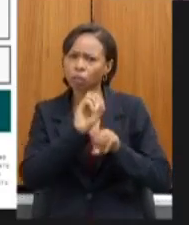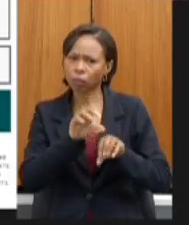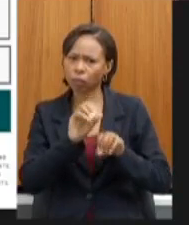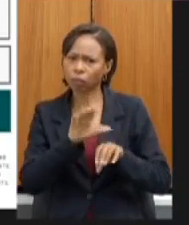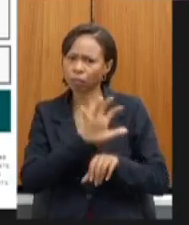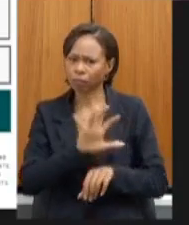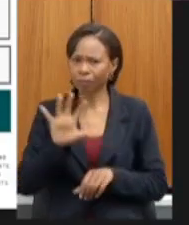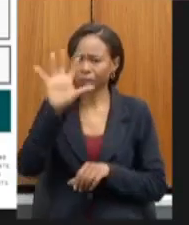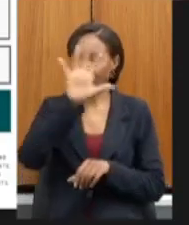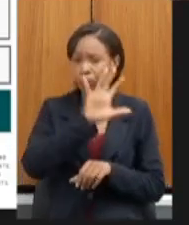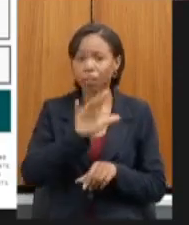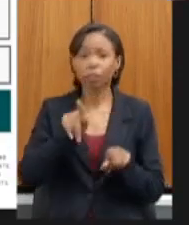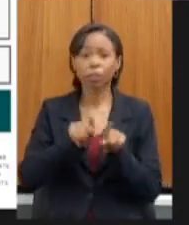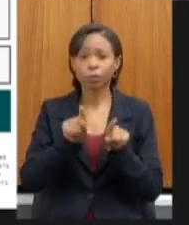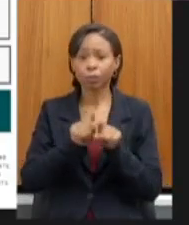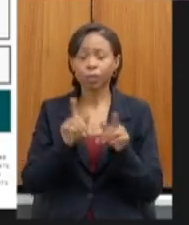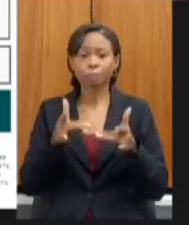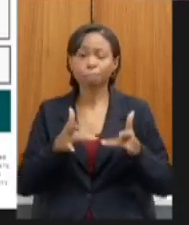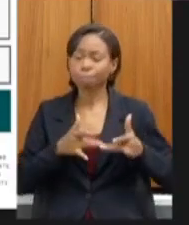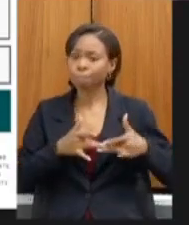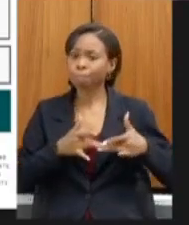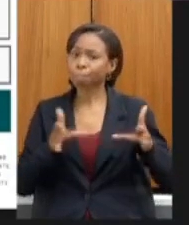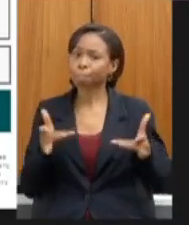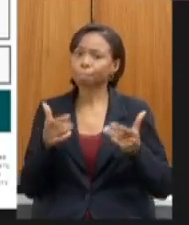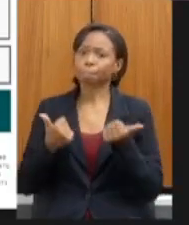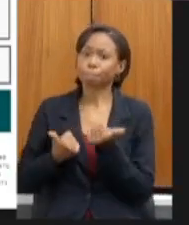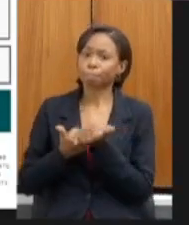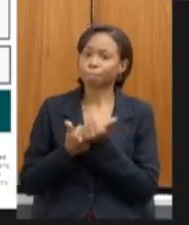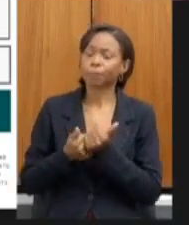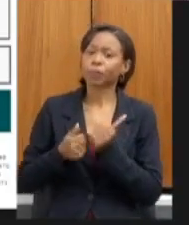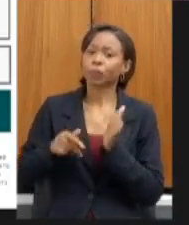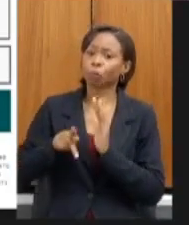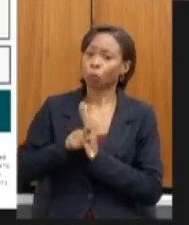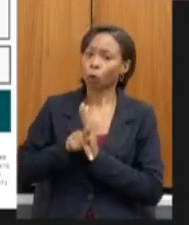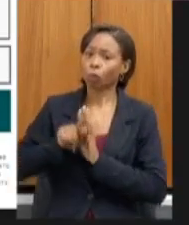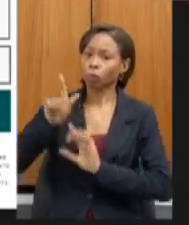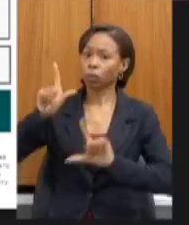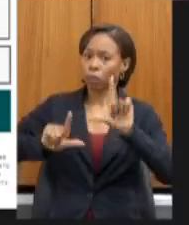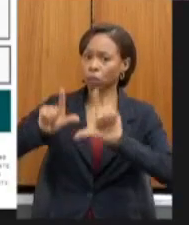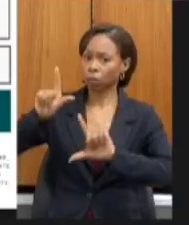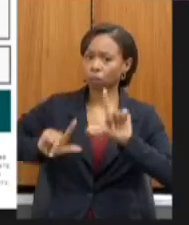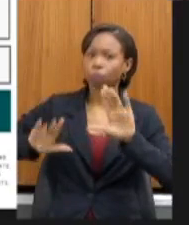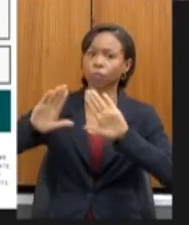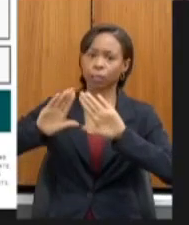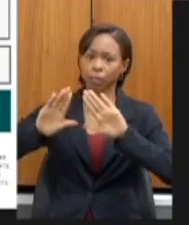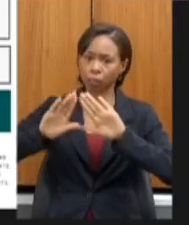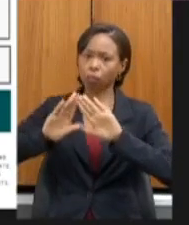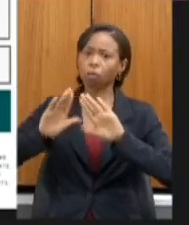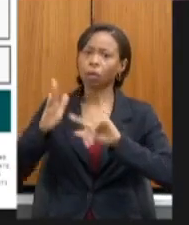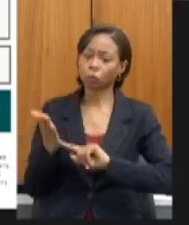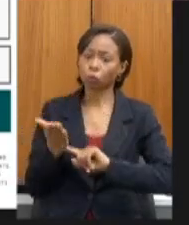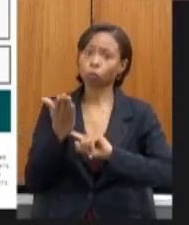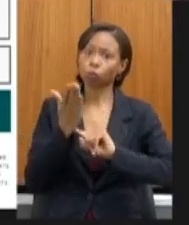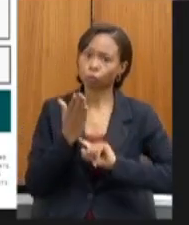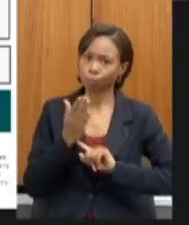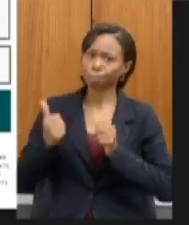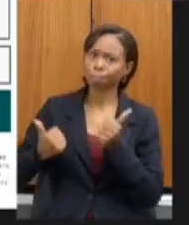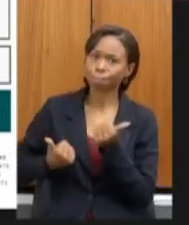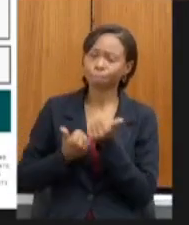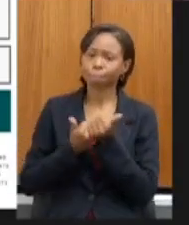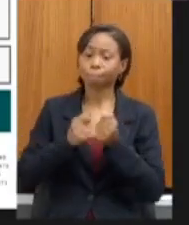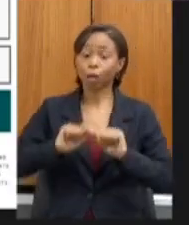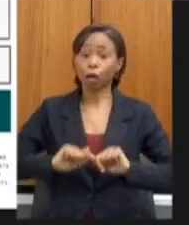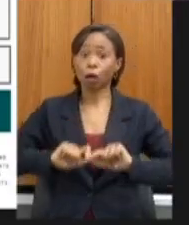generosidade e todo o apoio da TV Assembleia da Assembleia Legislativa nessa conquista de um aumento